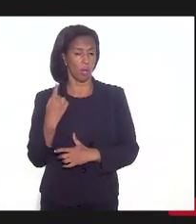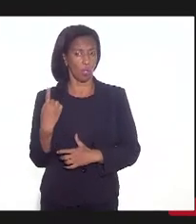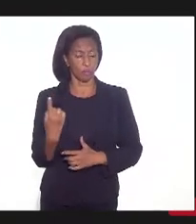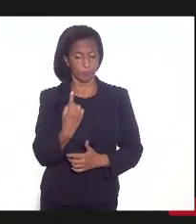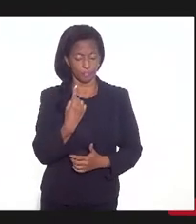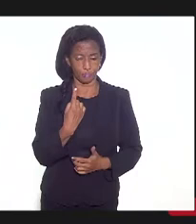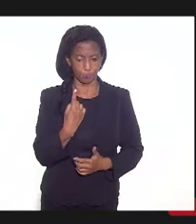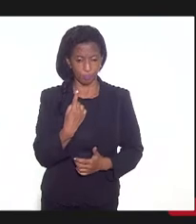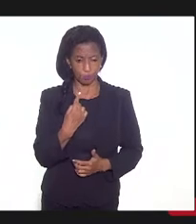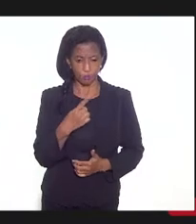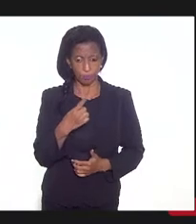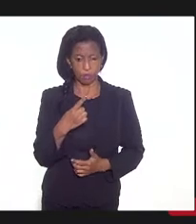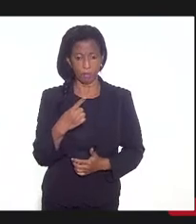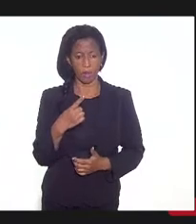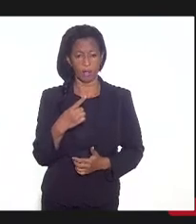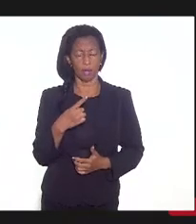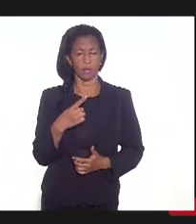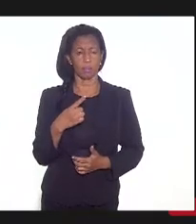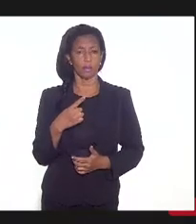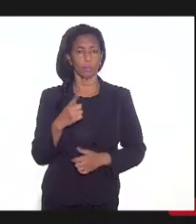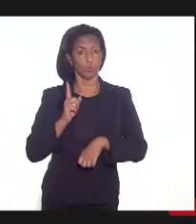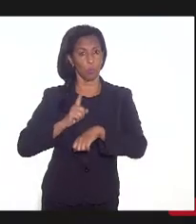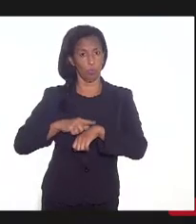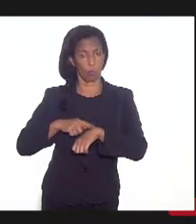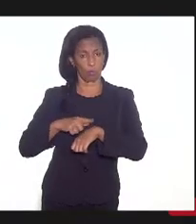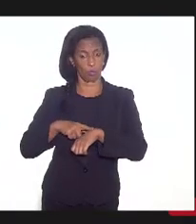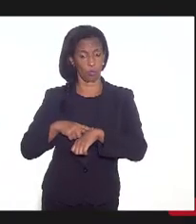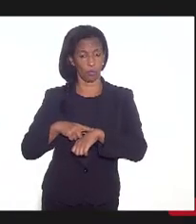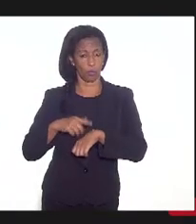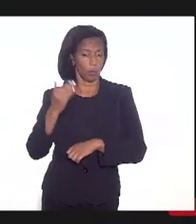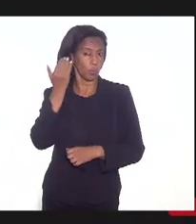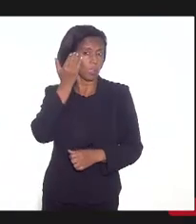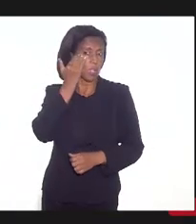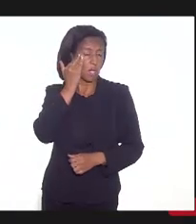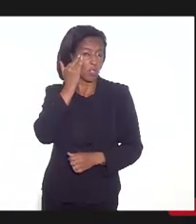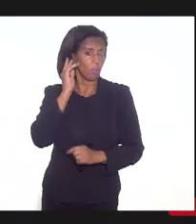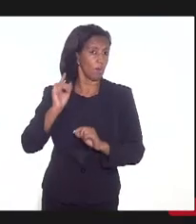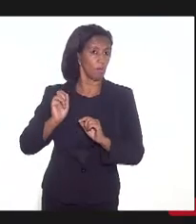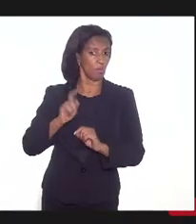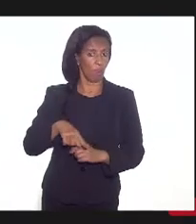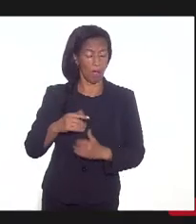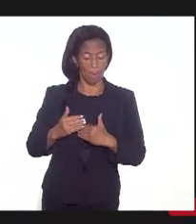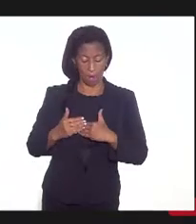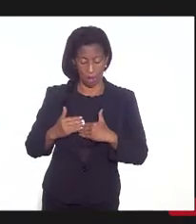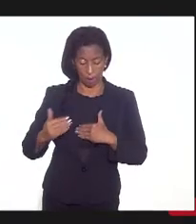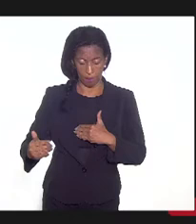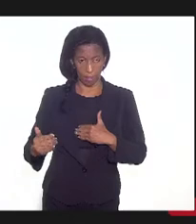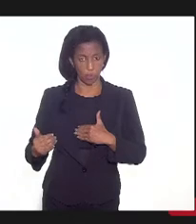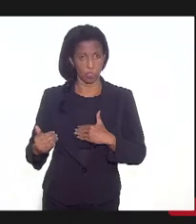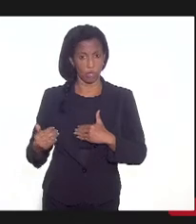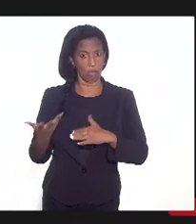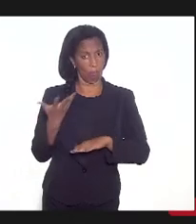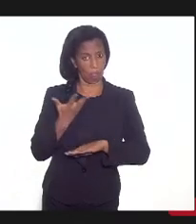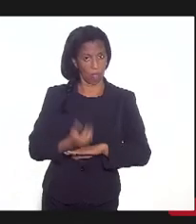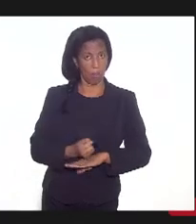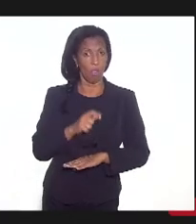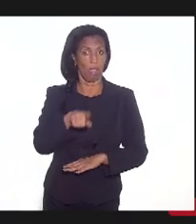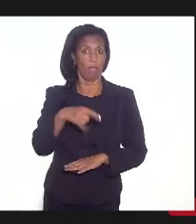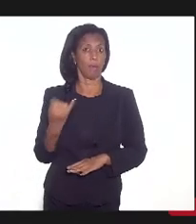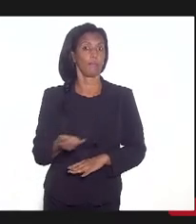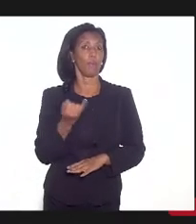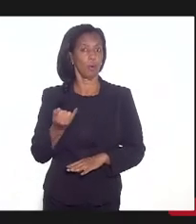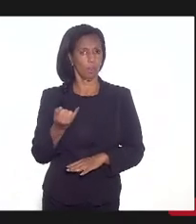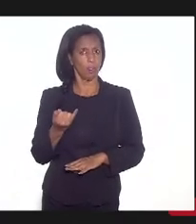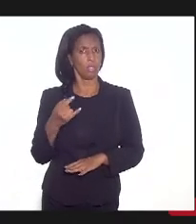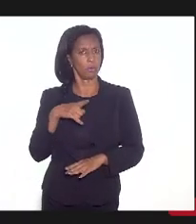da liminar, nosso entendimento é esse, tá, deputado? seja, a partir da adesão, e era importante fazer